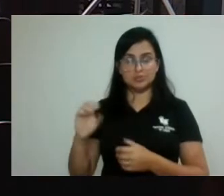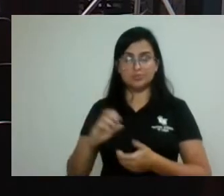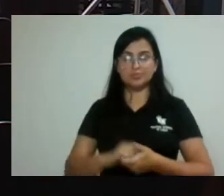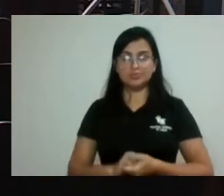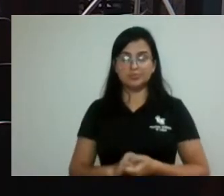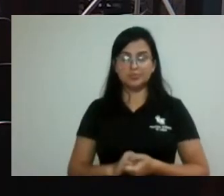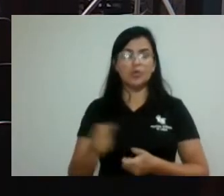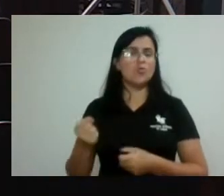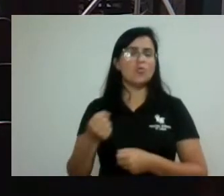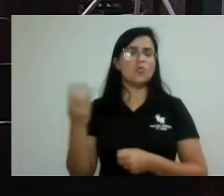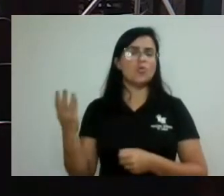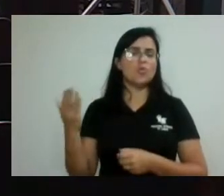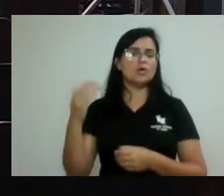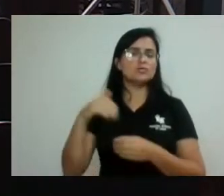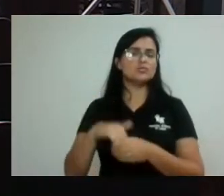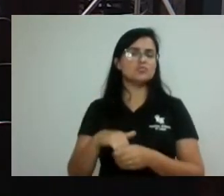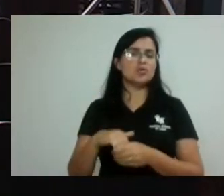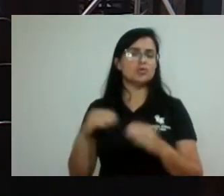Nove.